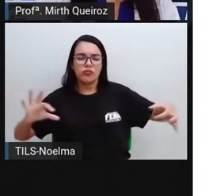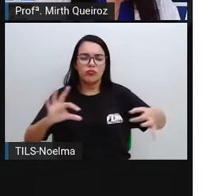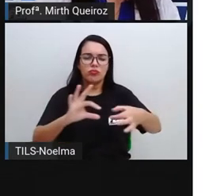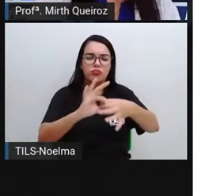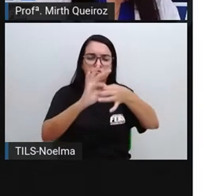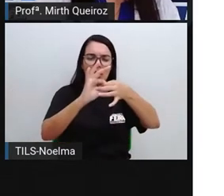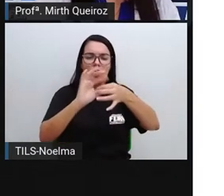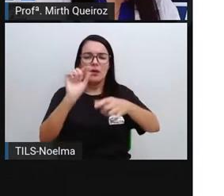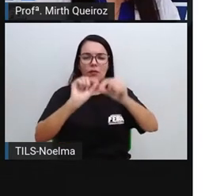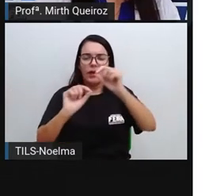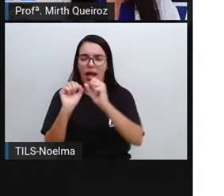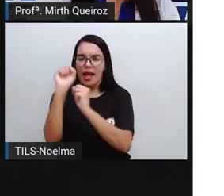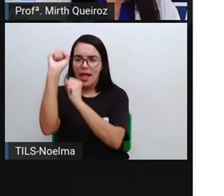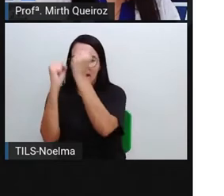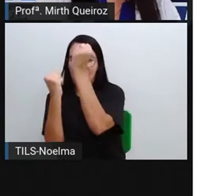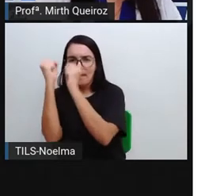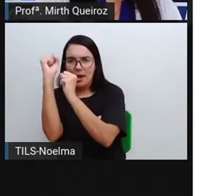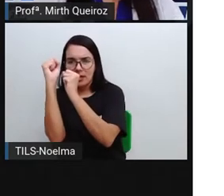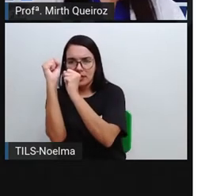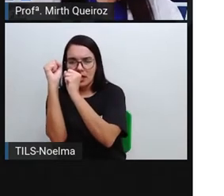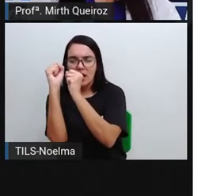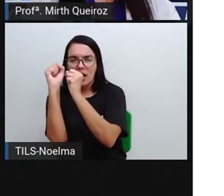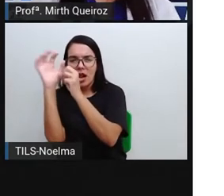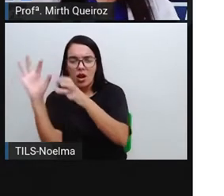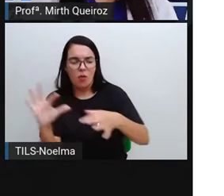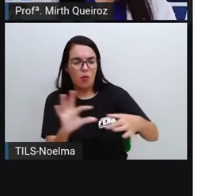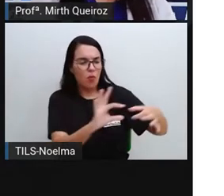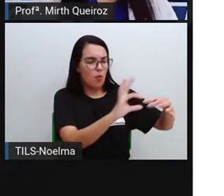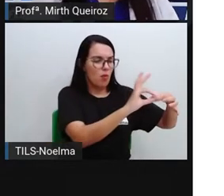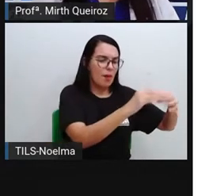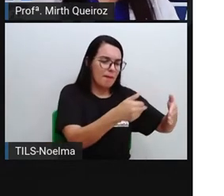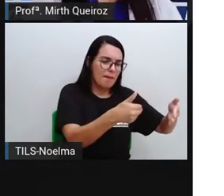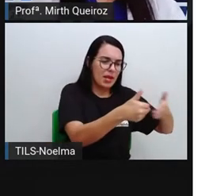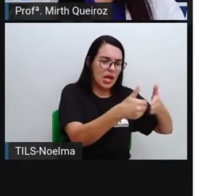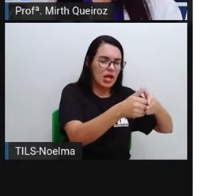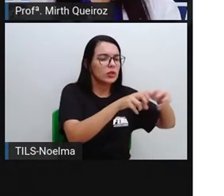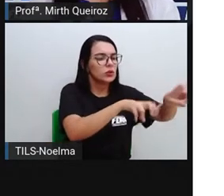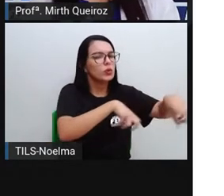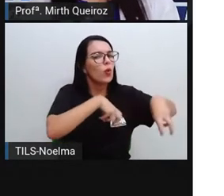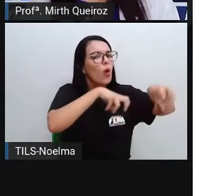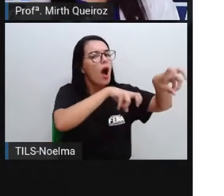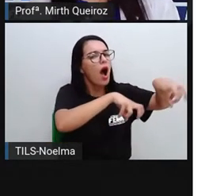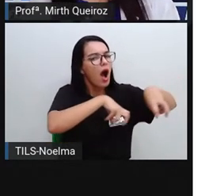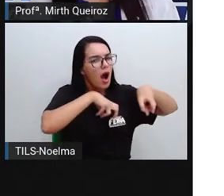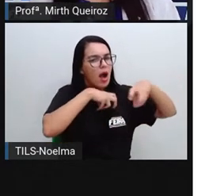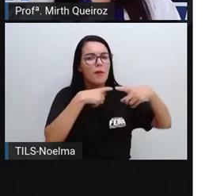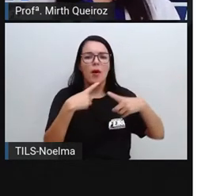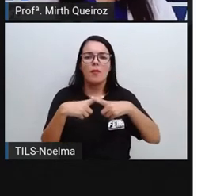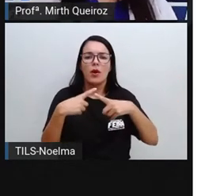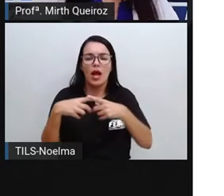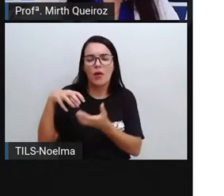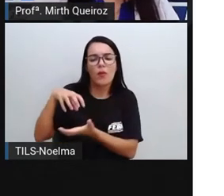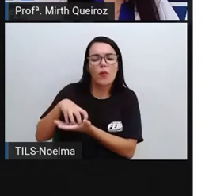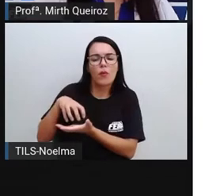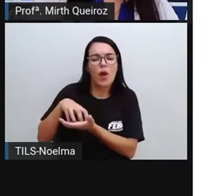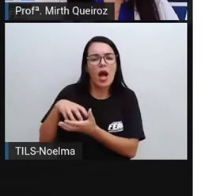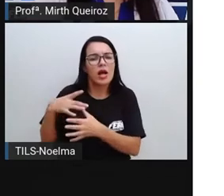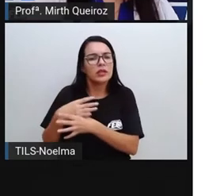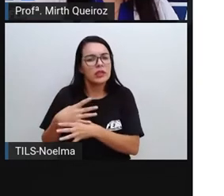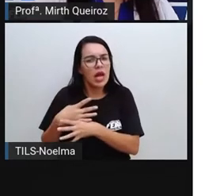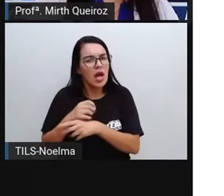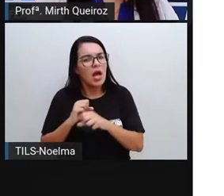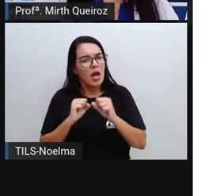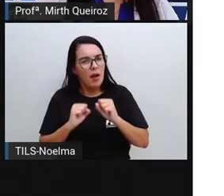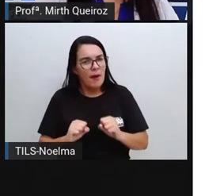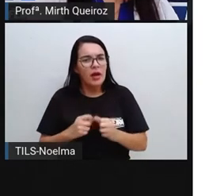se gere nessa interdependência, uma vez que as cidades, nas cidades estão as indústrias, né? No campo aí, o